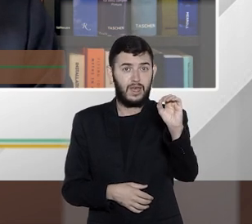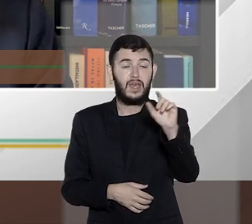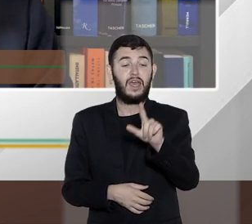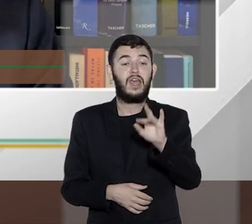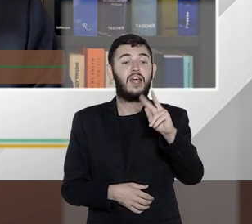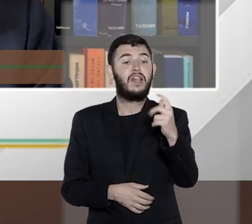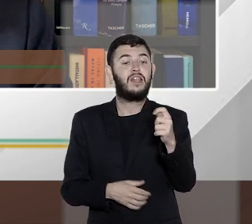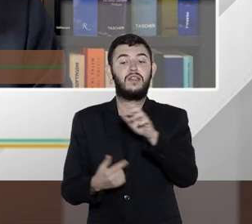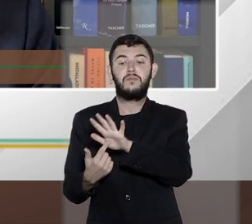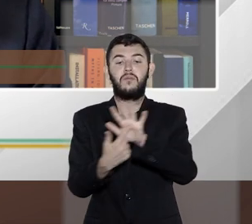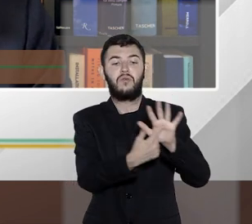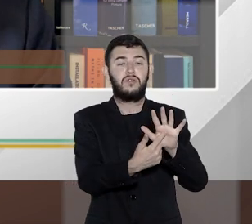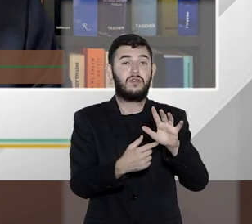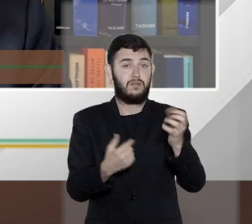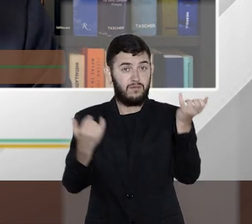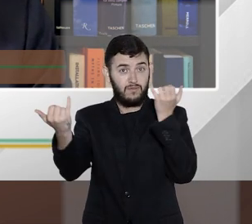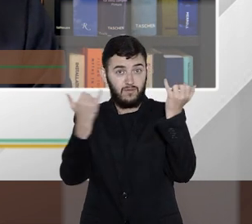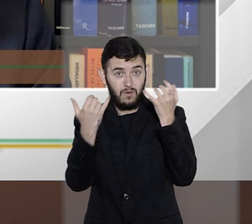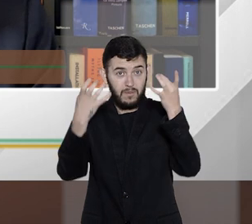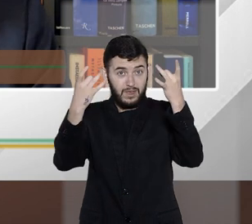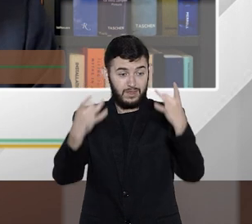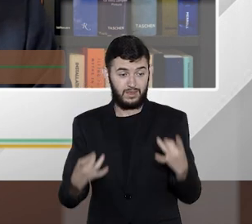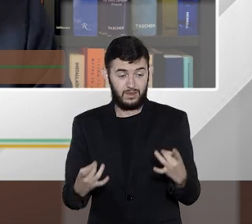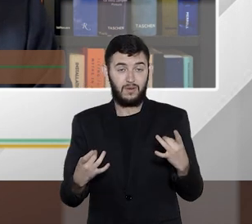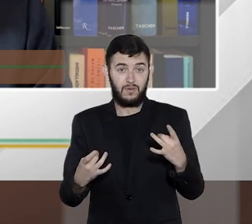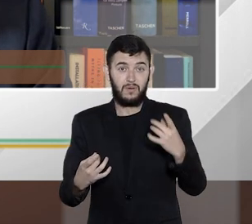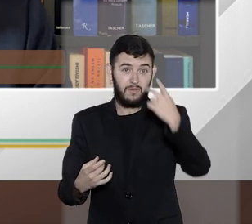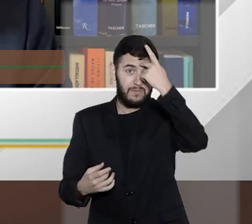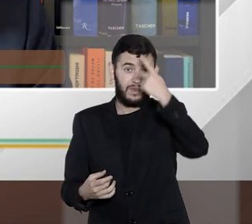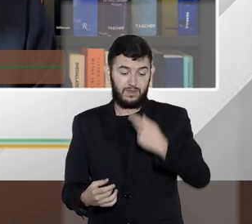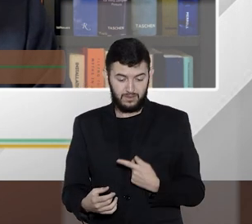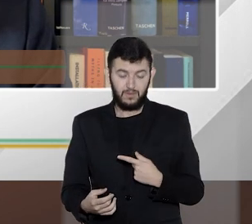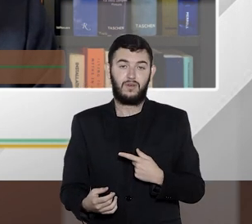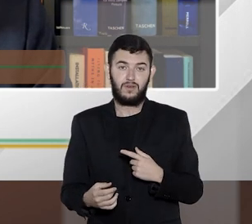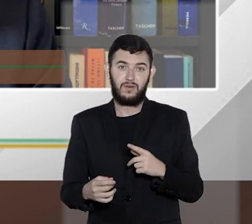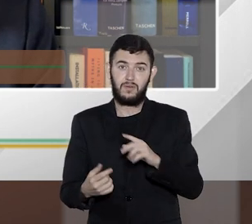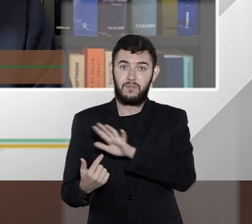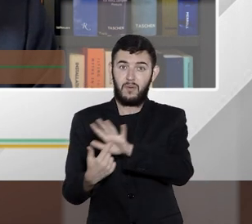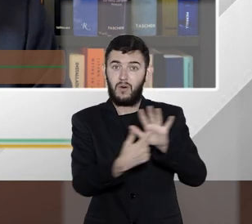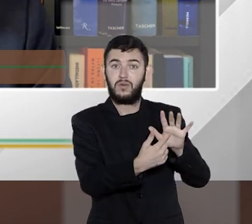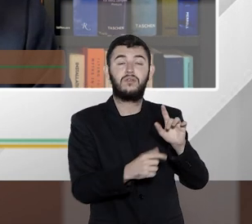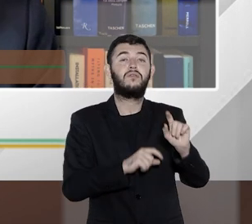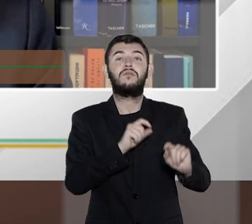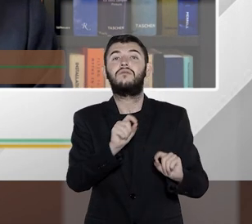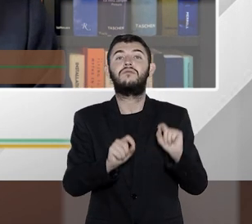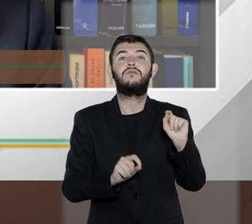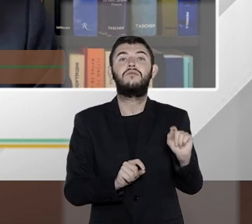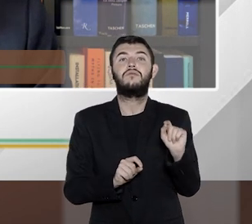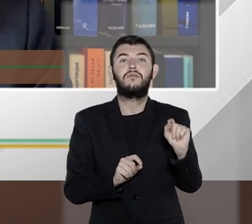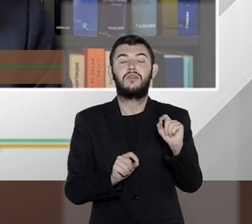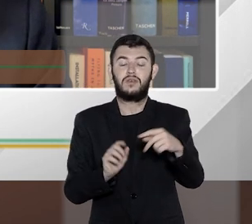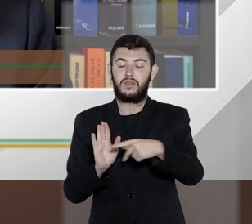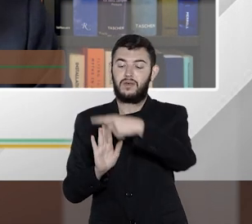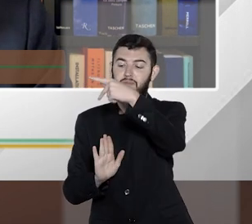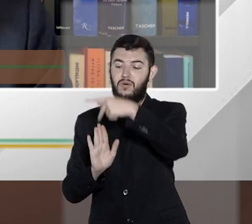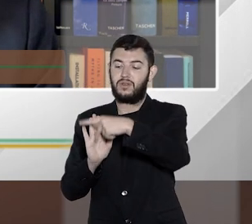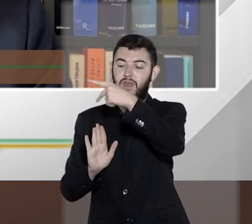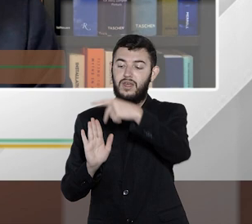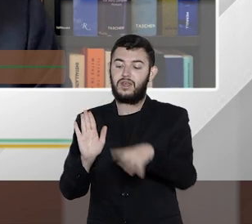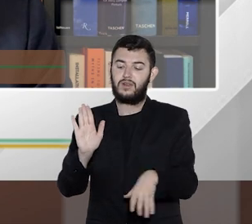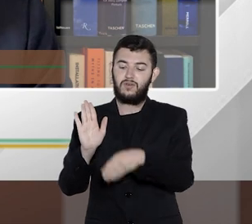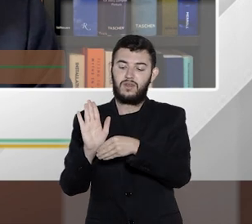tratados pela Receita Federal. Isso consta do anexo 1 da portaria